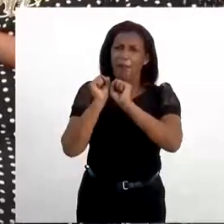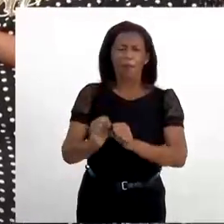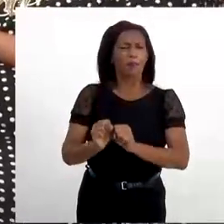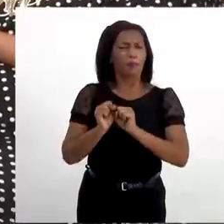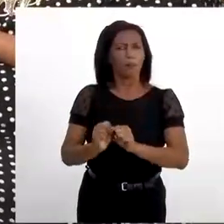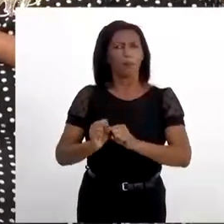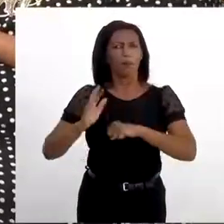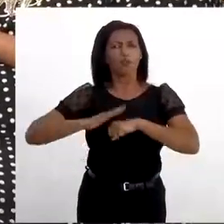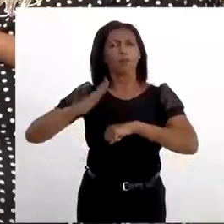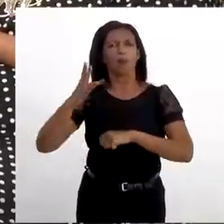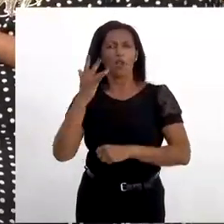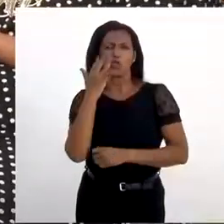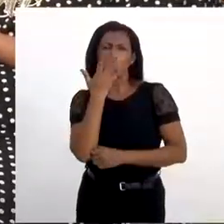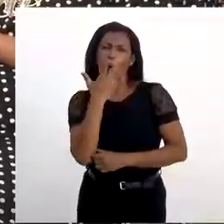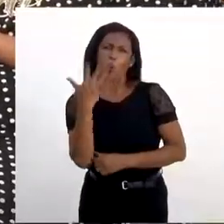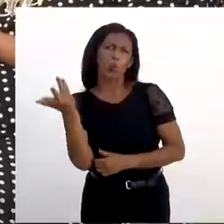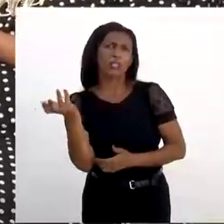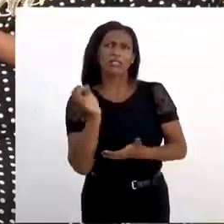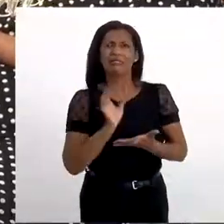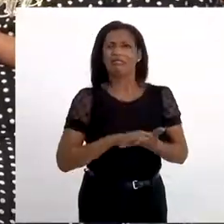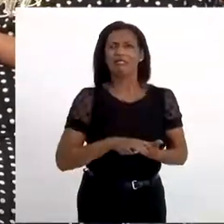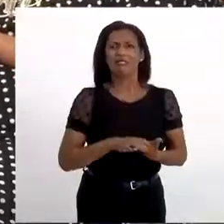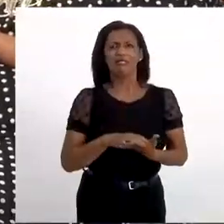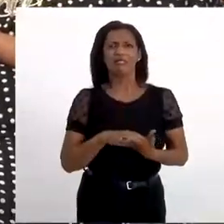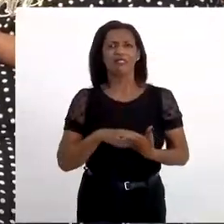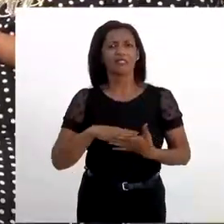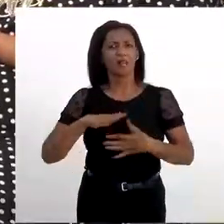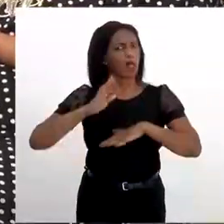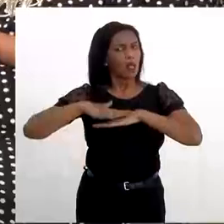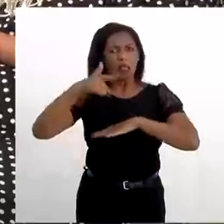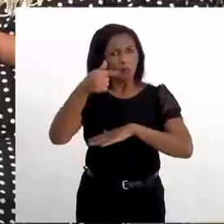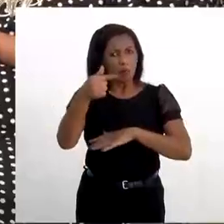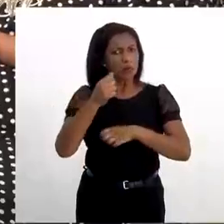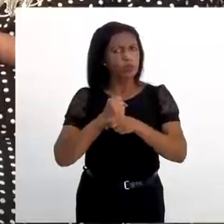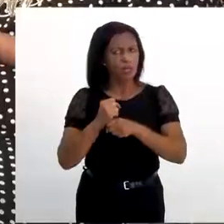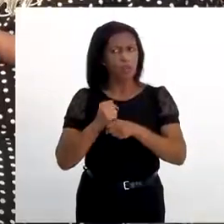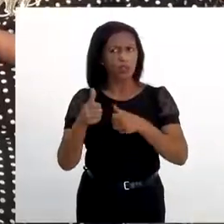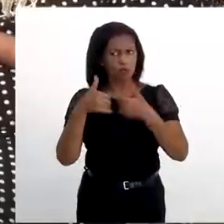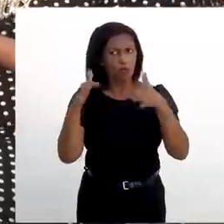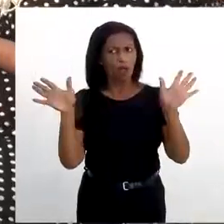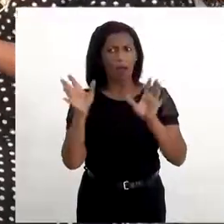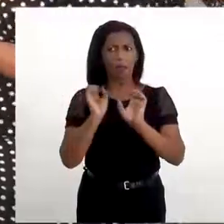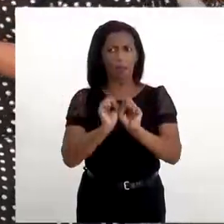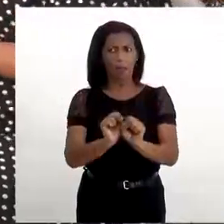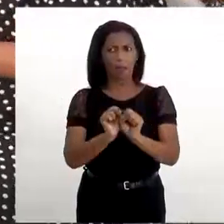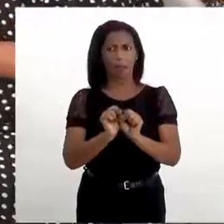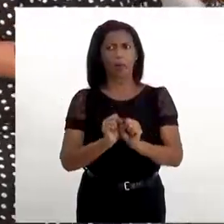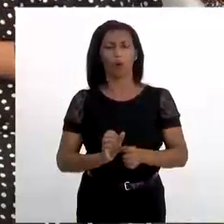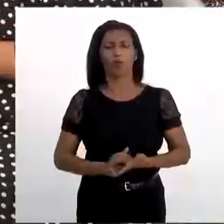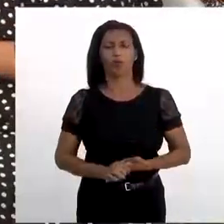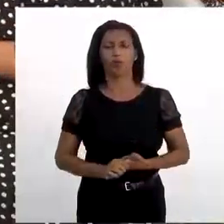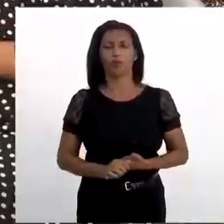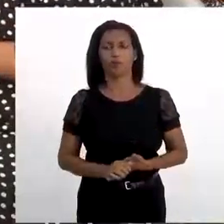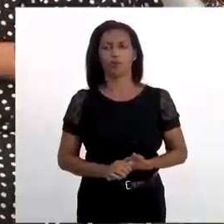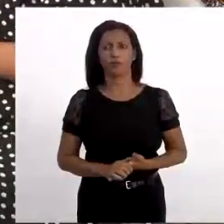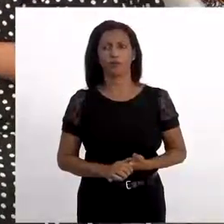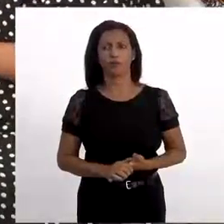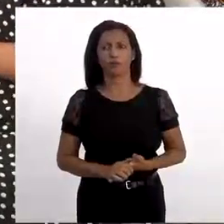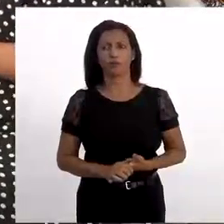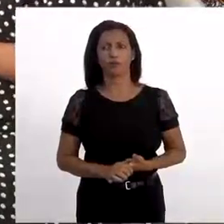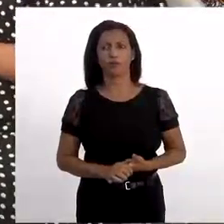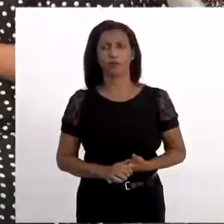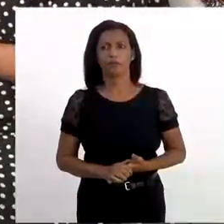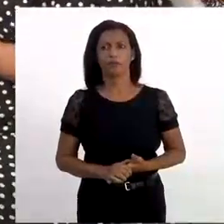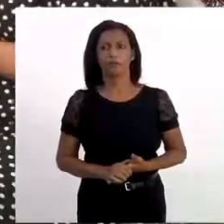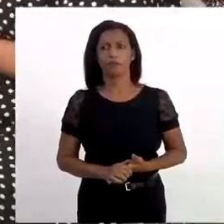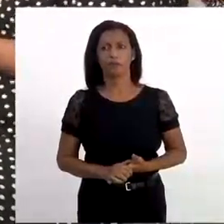mais... Mais colorida. Mais... Mais enfeitada. A partir do sete já abre bastante. Esse aqui também é a partir do sete? Isso